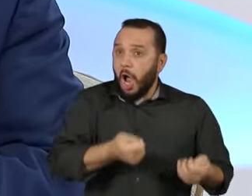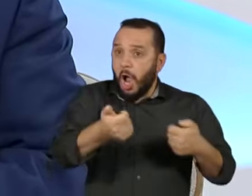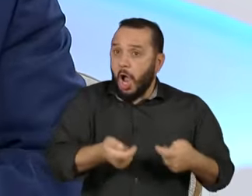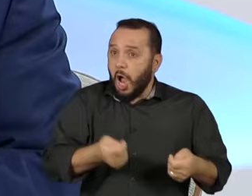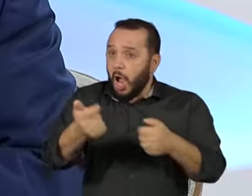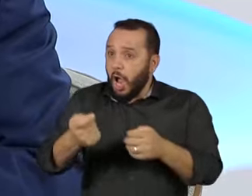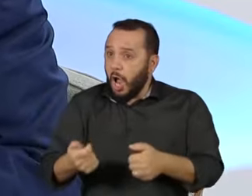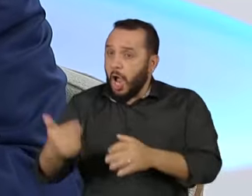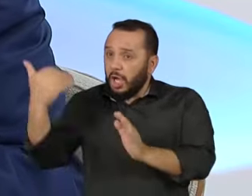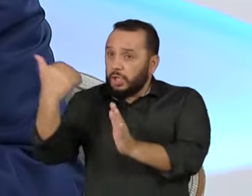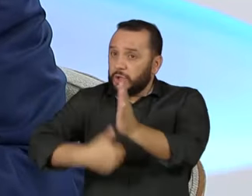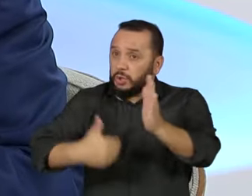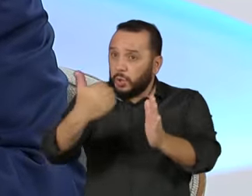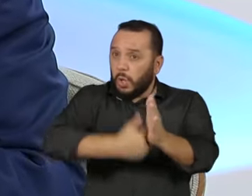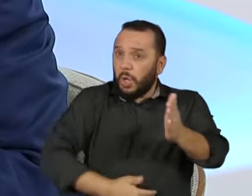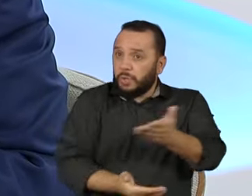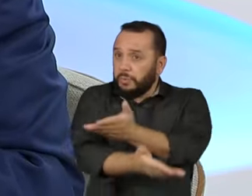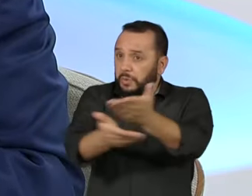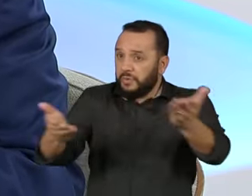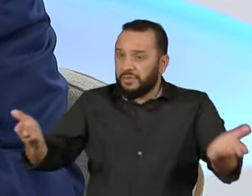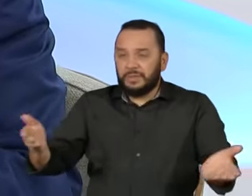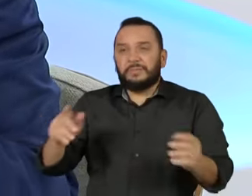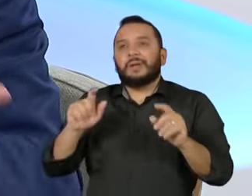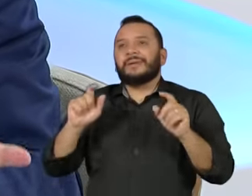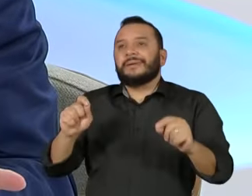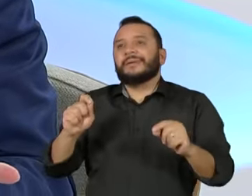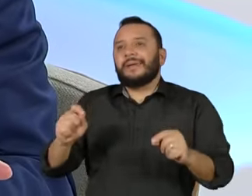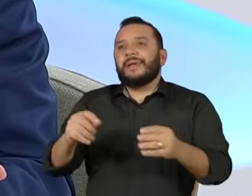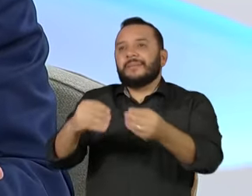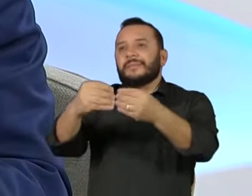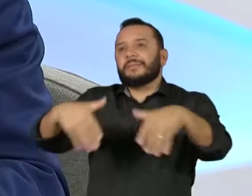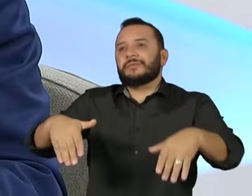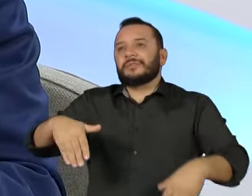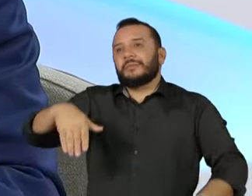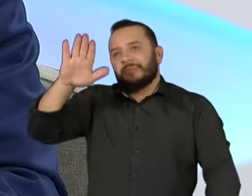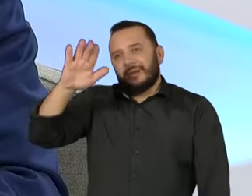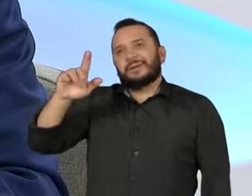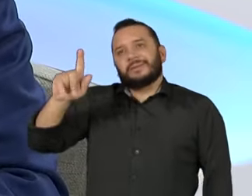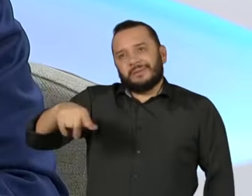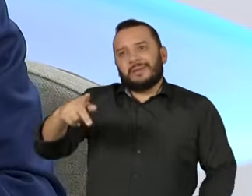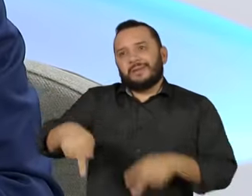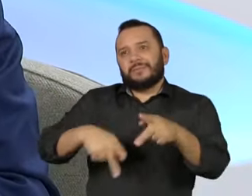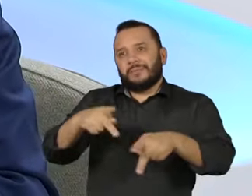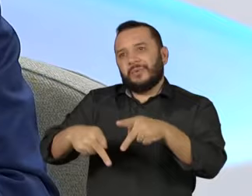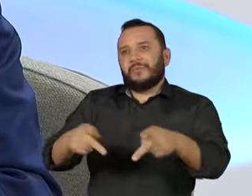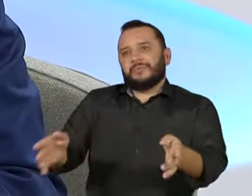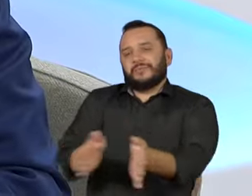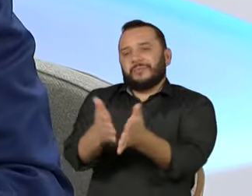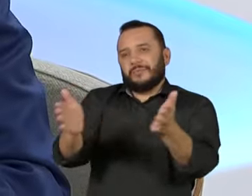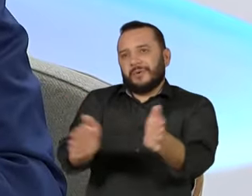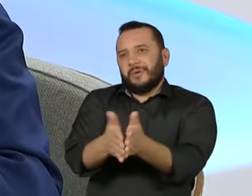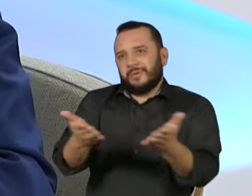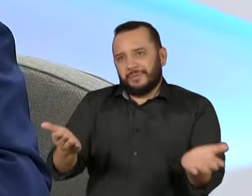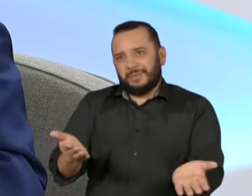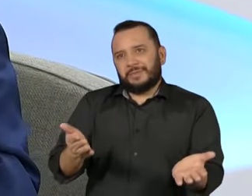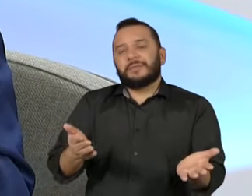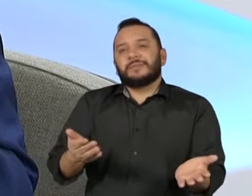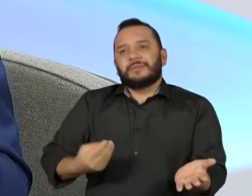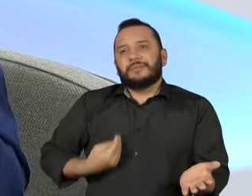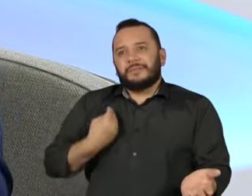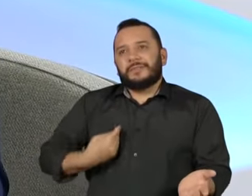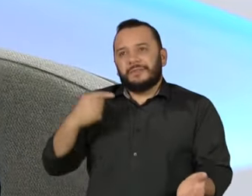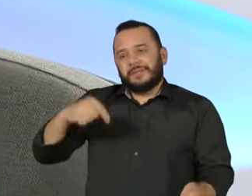esse voo de galinha, quem paga a conta ali na frente é a população de uma maneira geral e os pobres das terras brasileiras